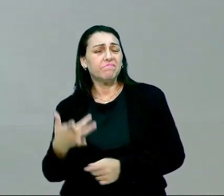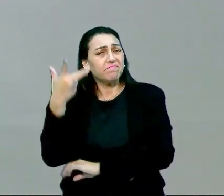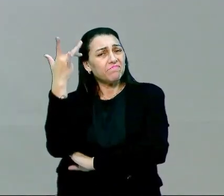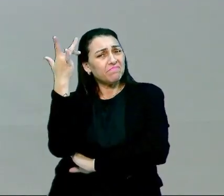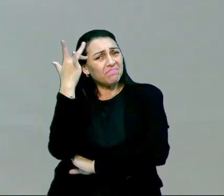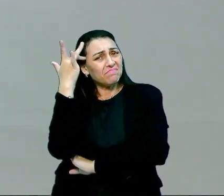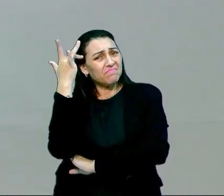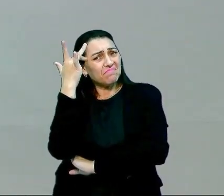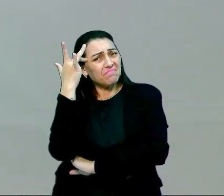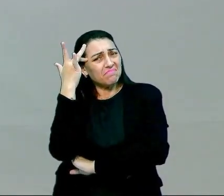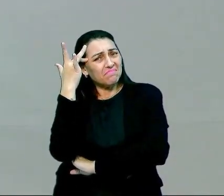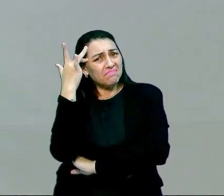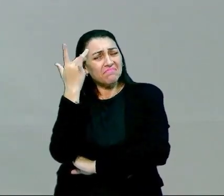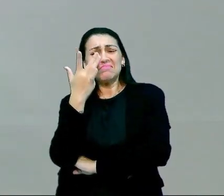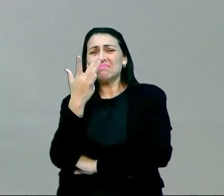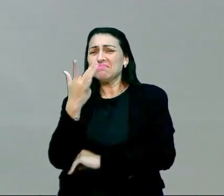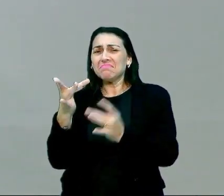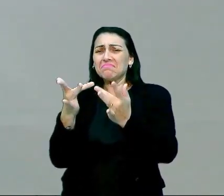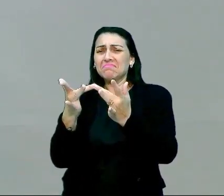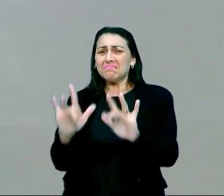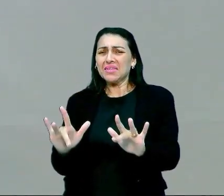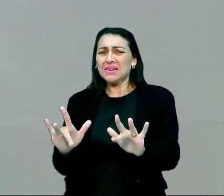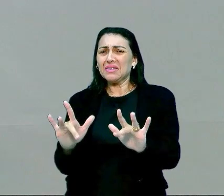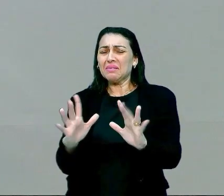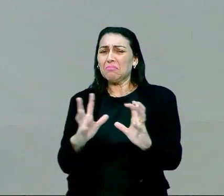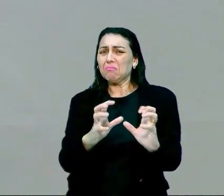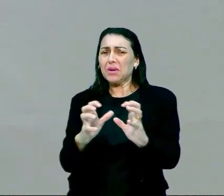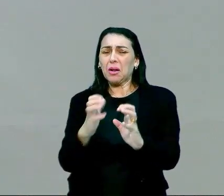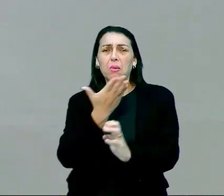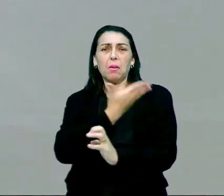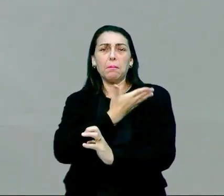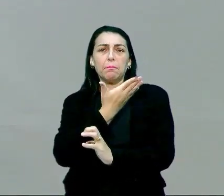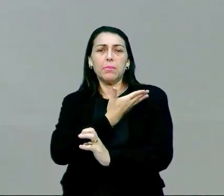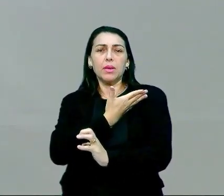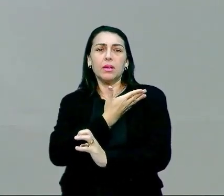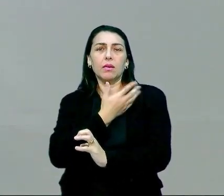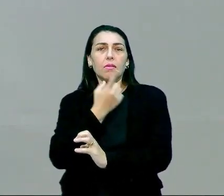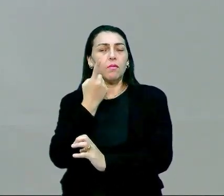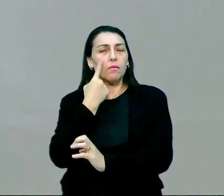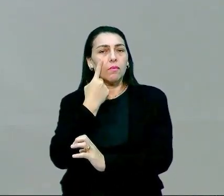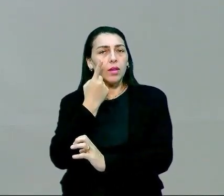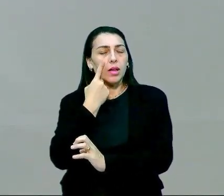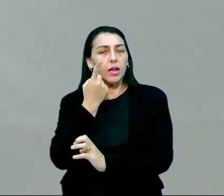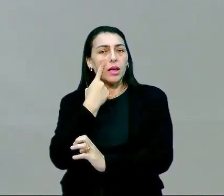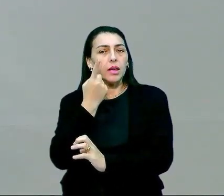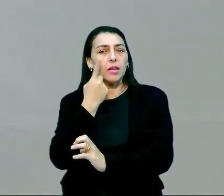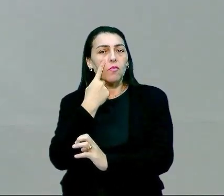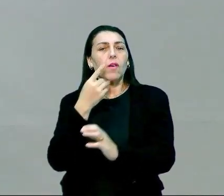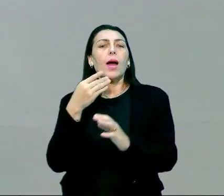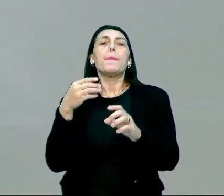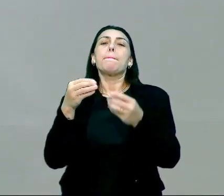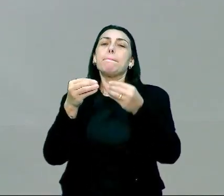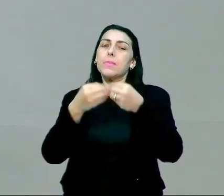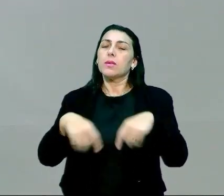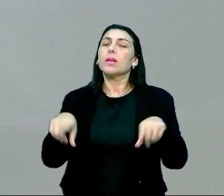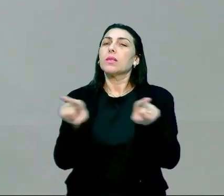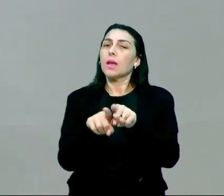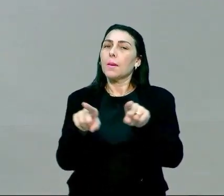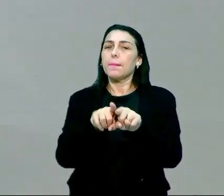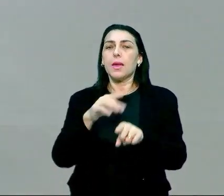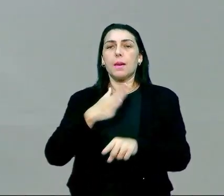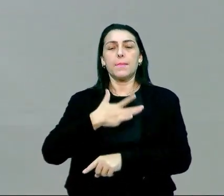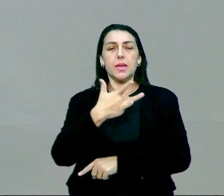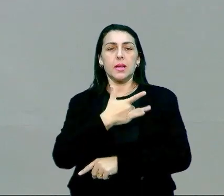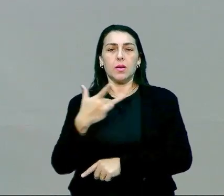terminei o relacionamento. Estou brigado com o meu melhor amigo. Veja que isso vai afetar sim a minha saúde.